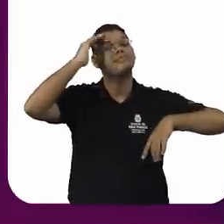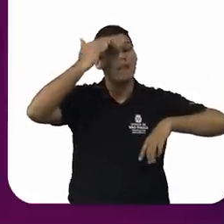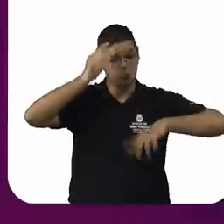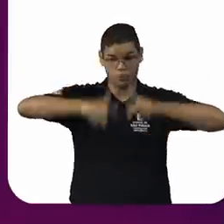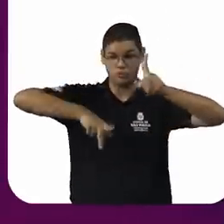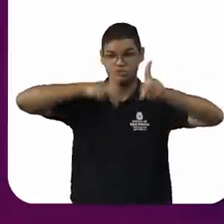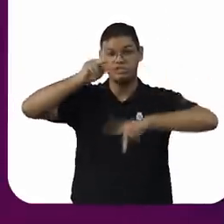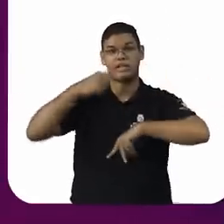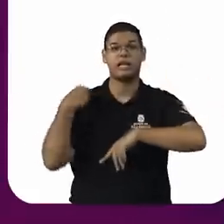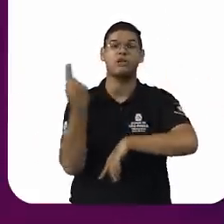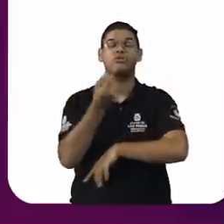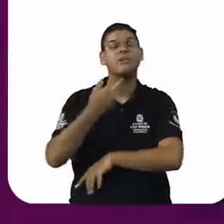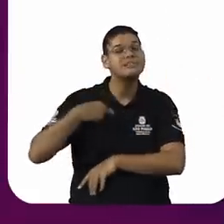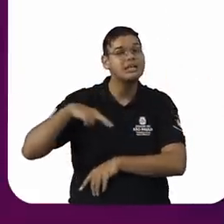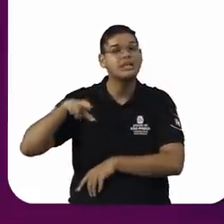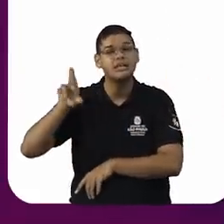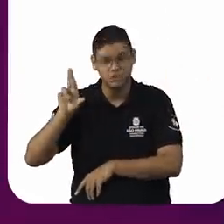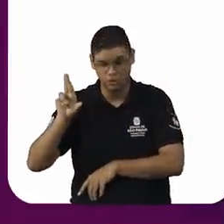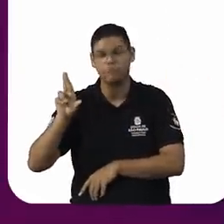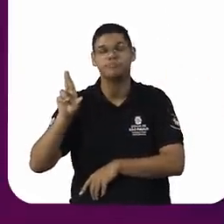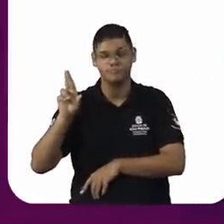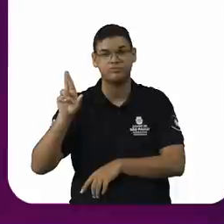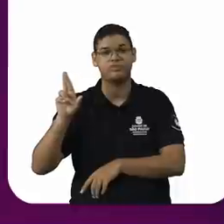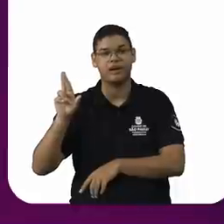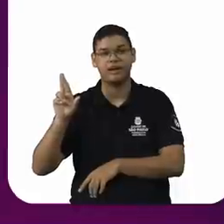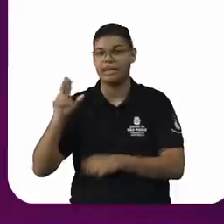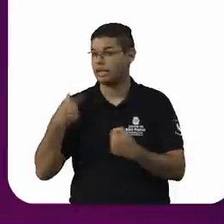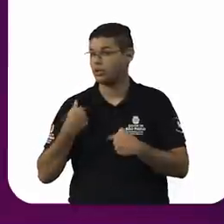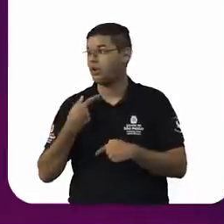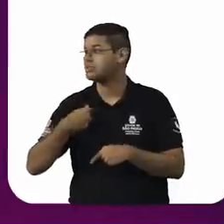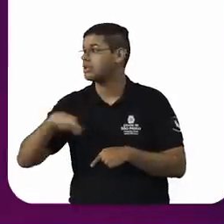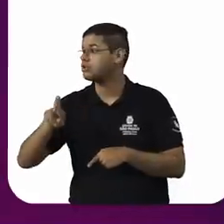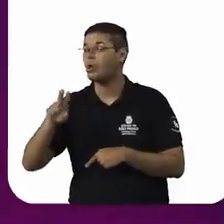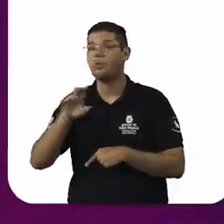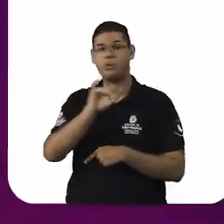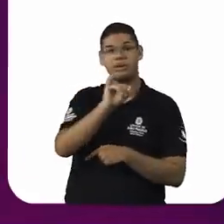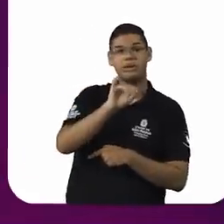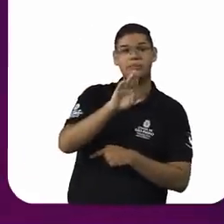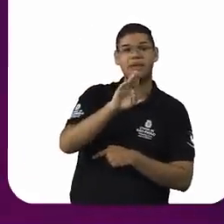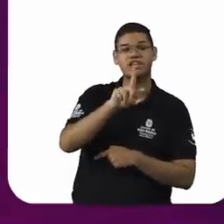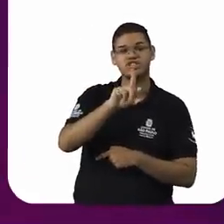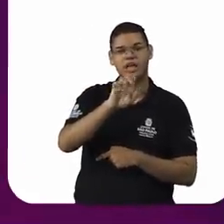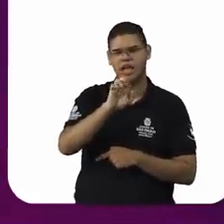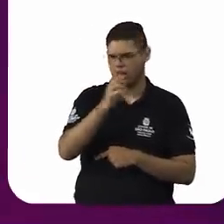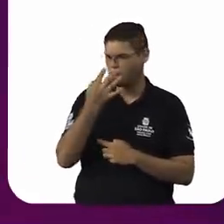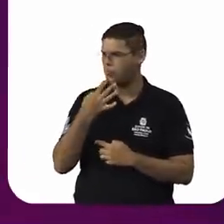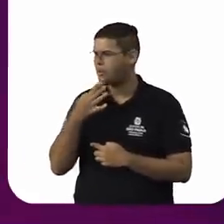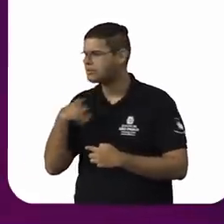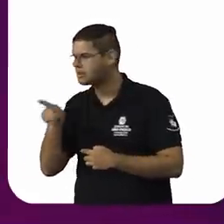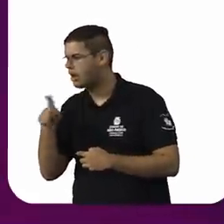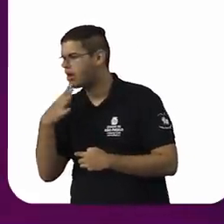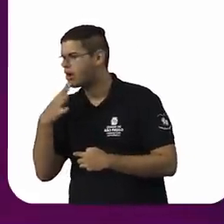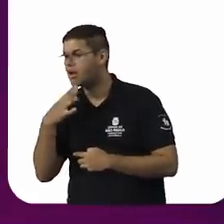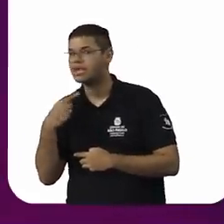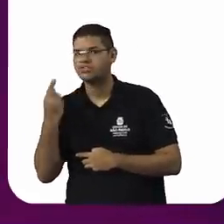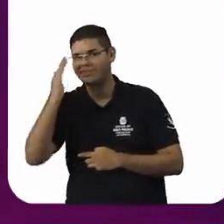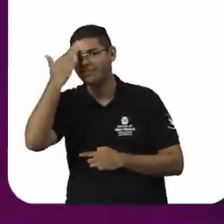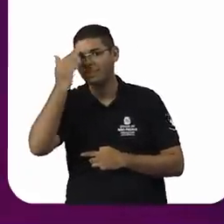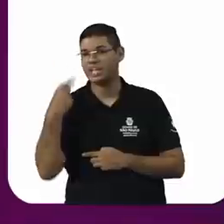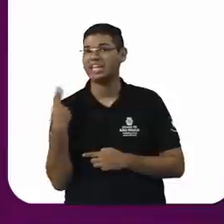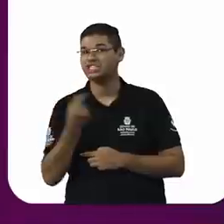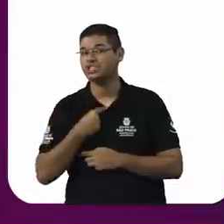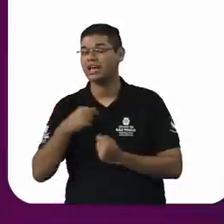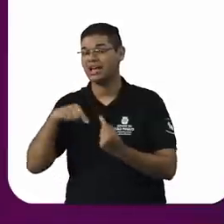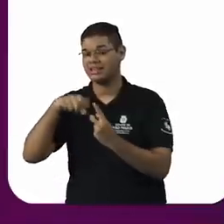nossa religião se identificar perante o IBGE, o IBGE vai demonstrar que nós somos a terceira ou quarta maior religião do Brasil.